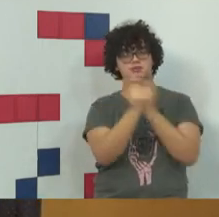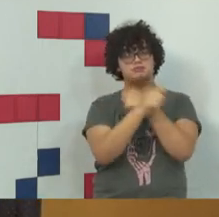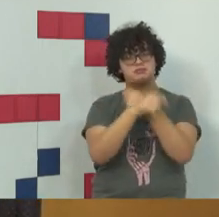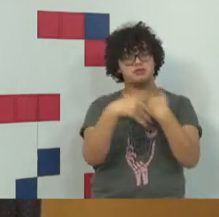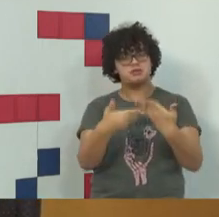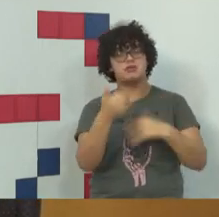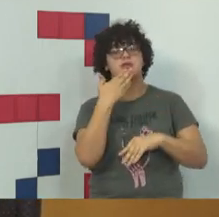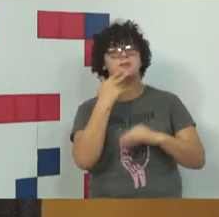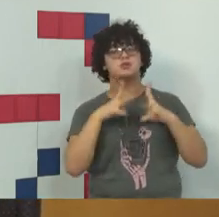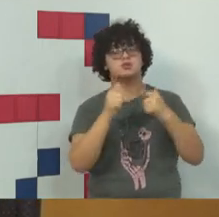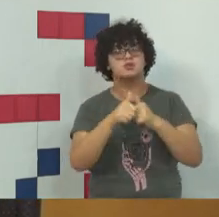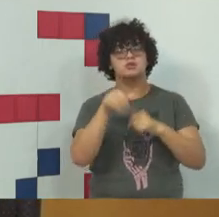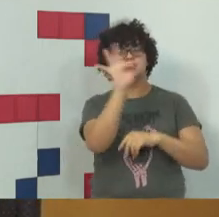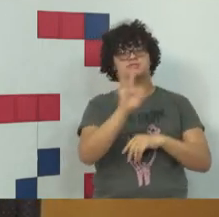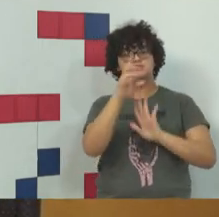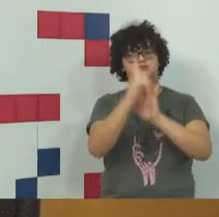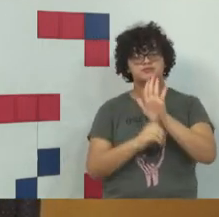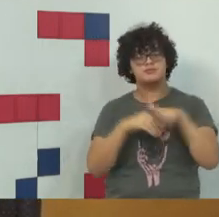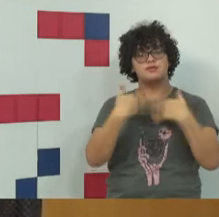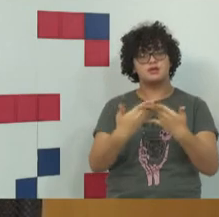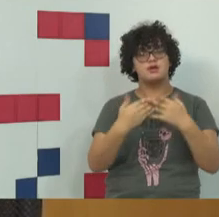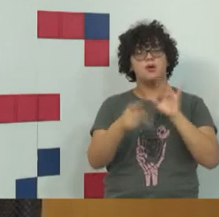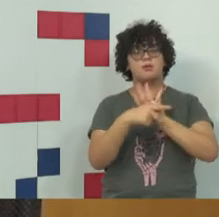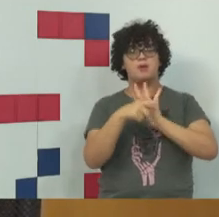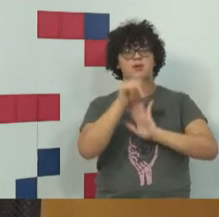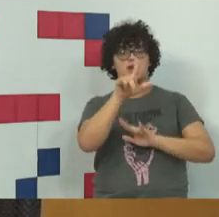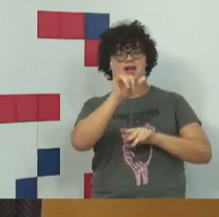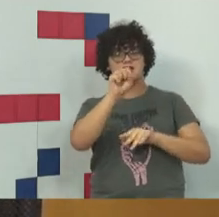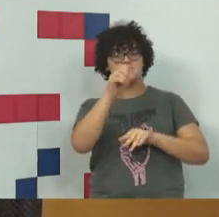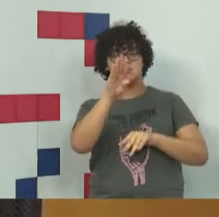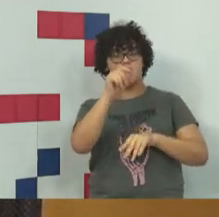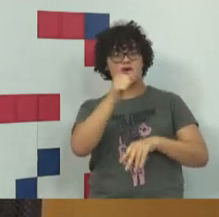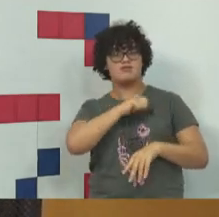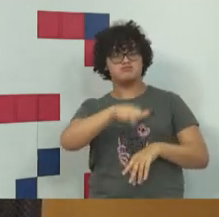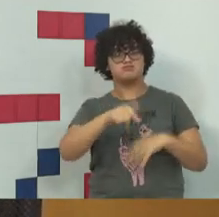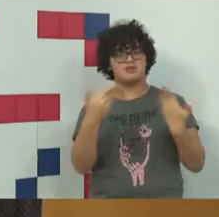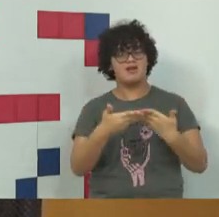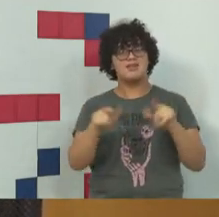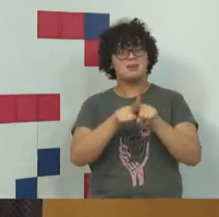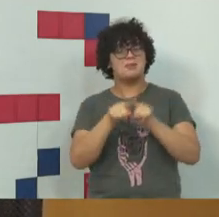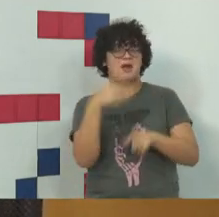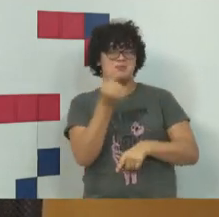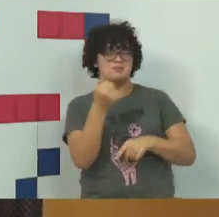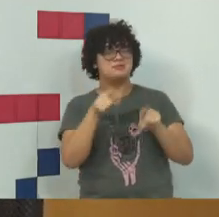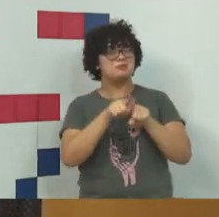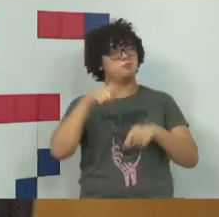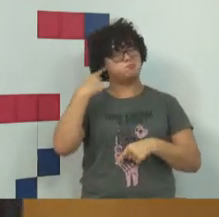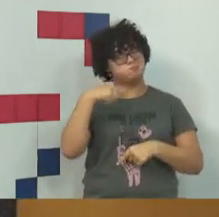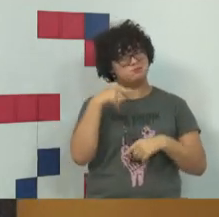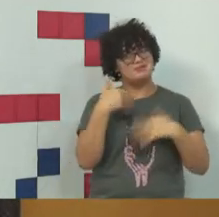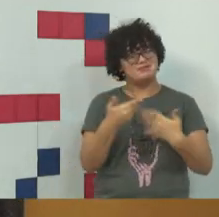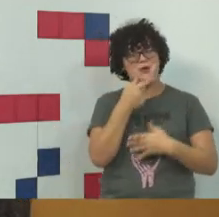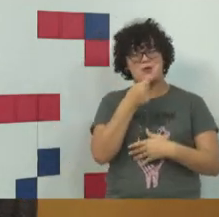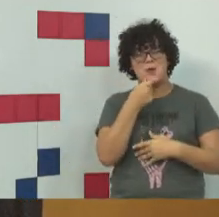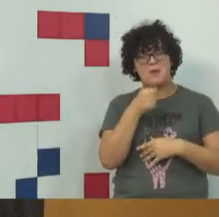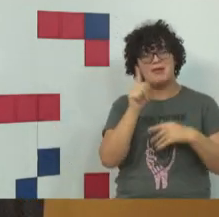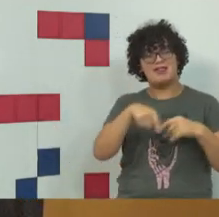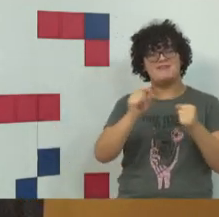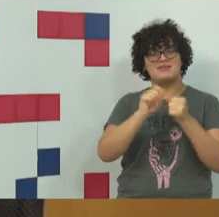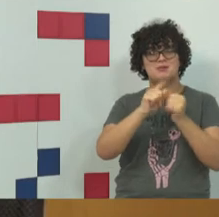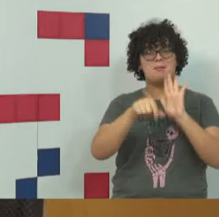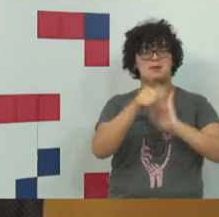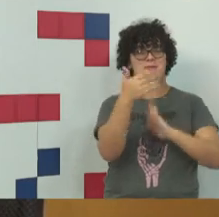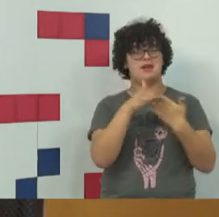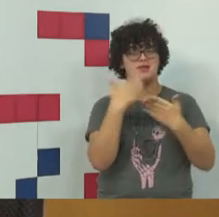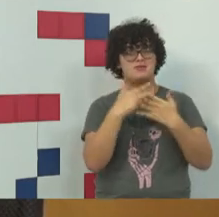-doutor pela Faculdade de Direito da Universidade Clássica de Lisboa, procurador de Justiça aposentado e advogado. Ele é autor do primeiro